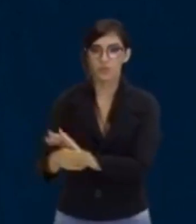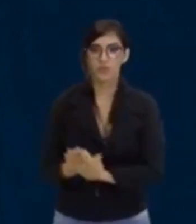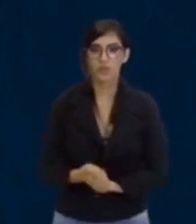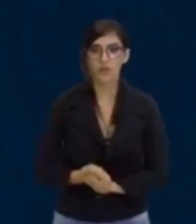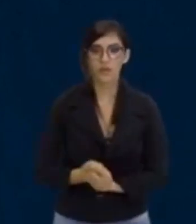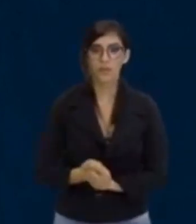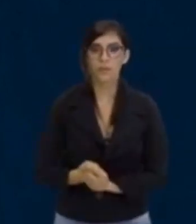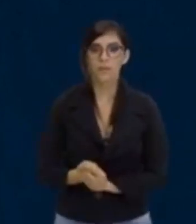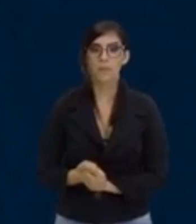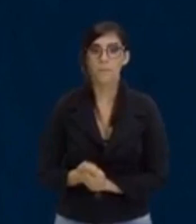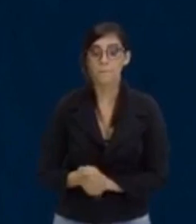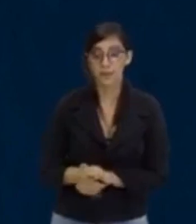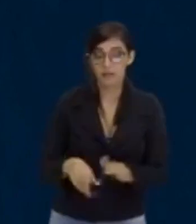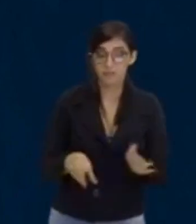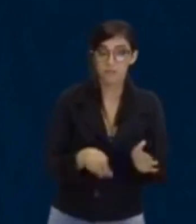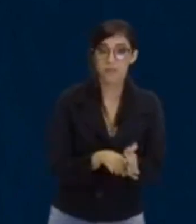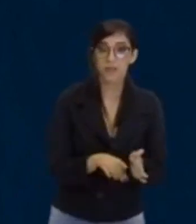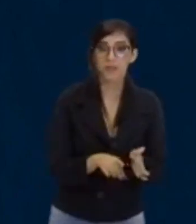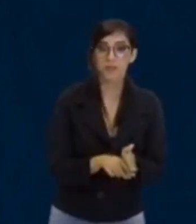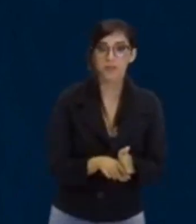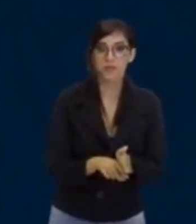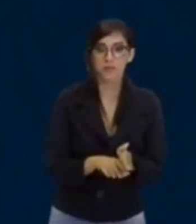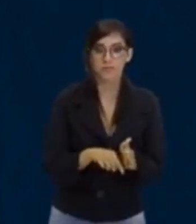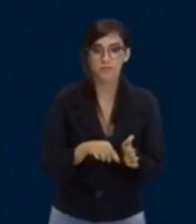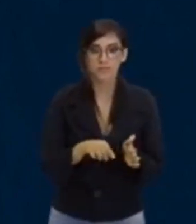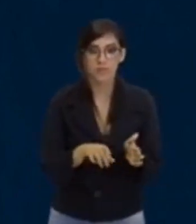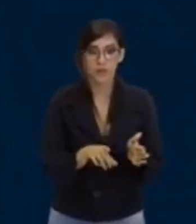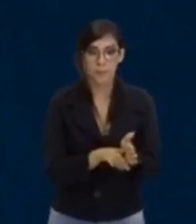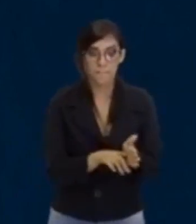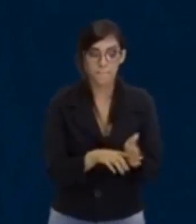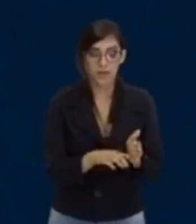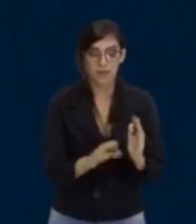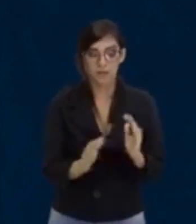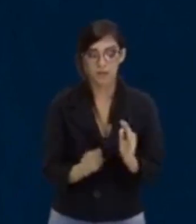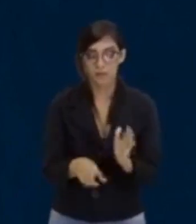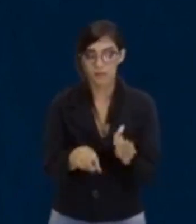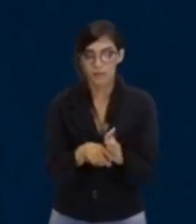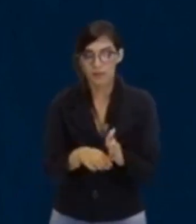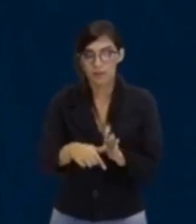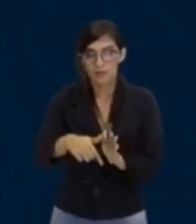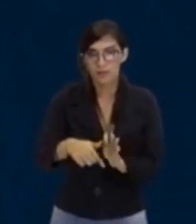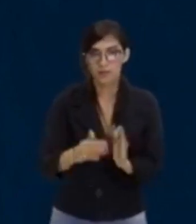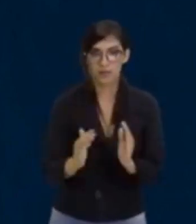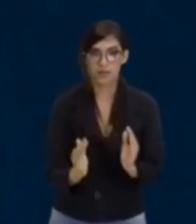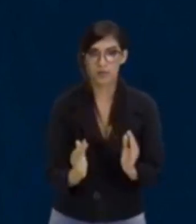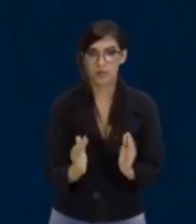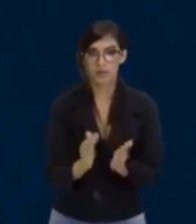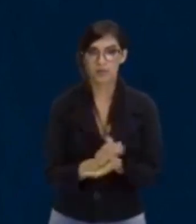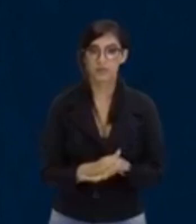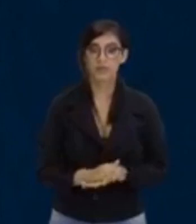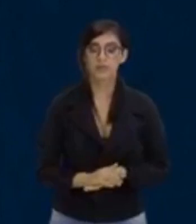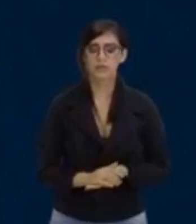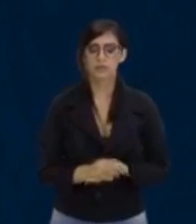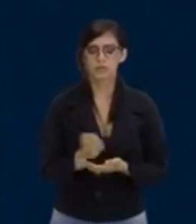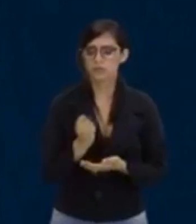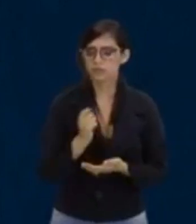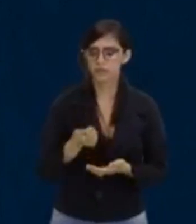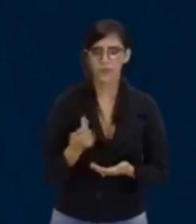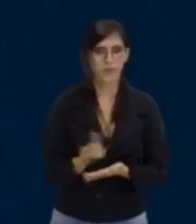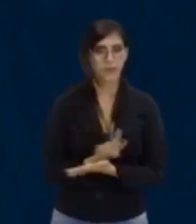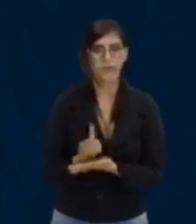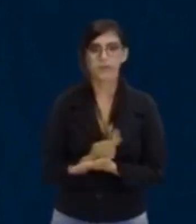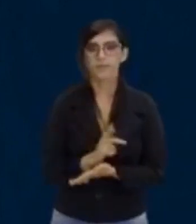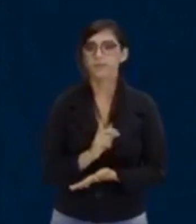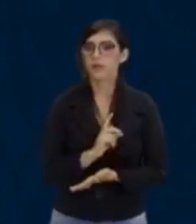Menos o b. Quem é o b? Menos 7. Então, vamos colocar um parêntese aqui. Pessoal, o senhor não escreveu errado aí? Não, é assim